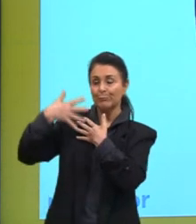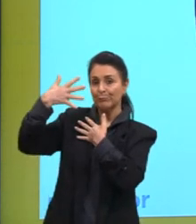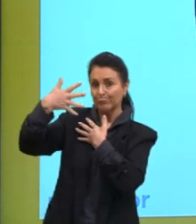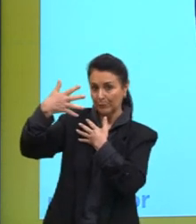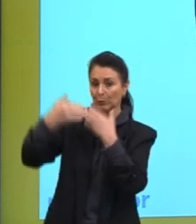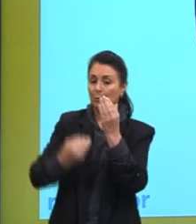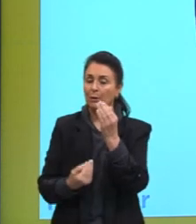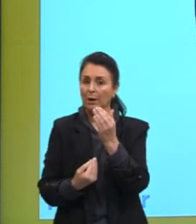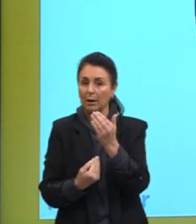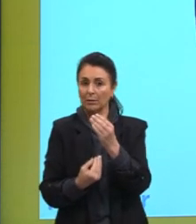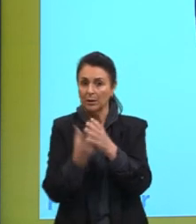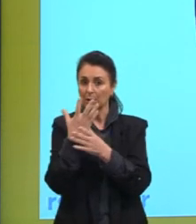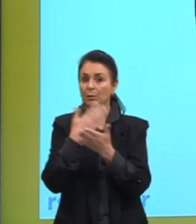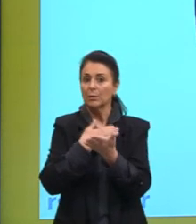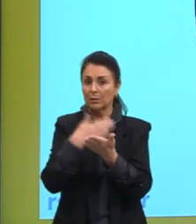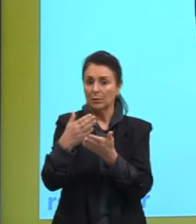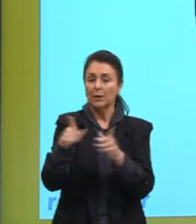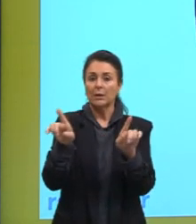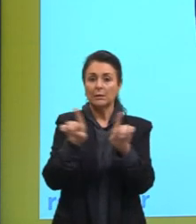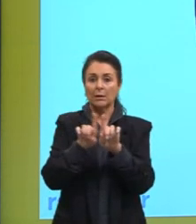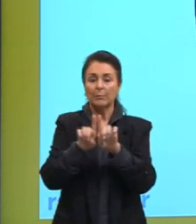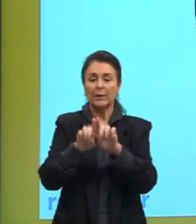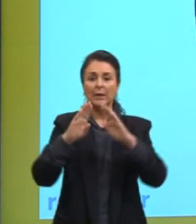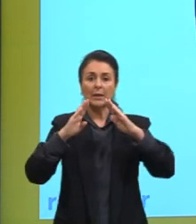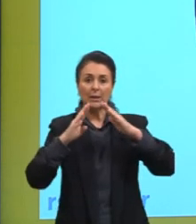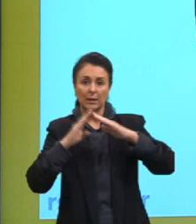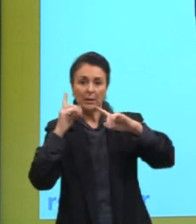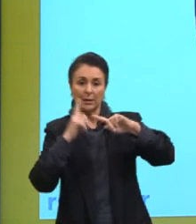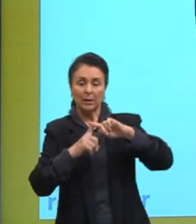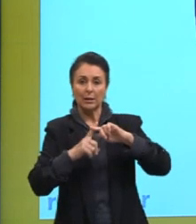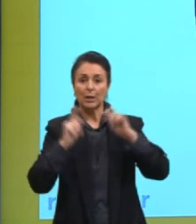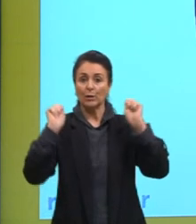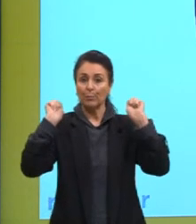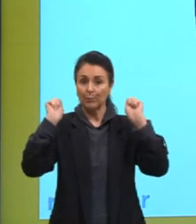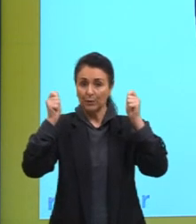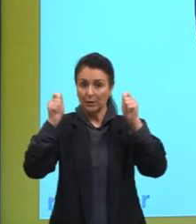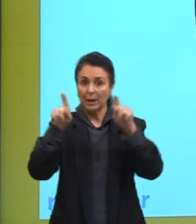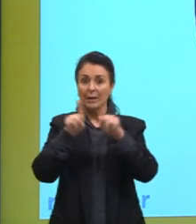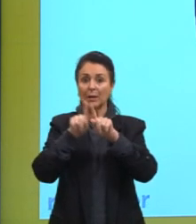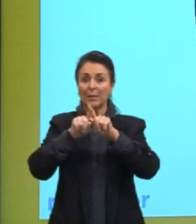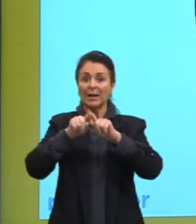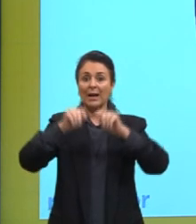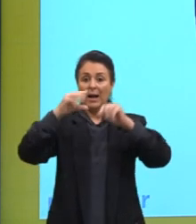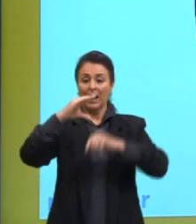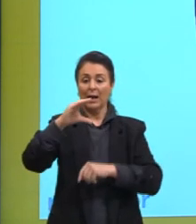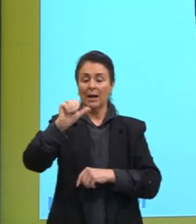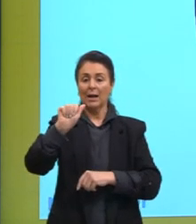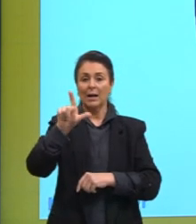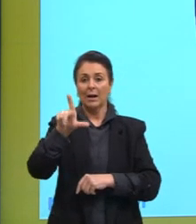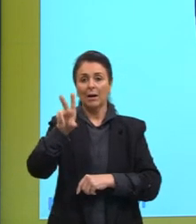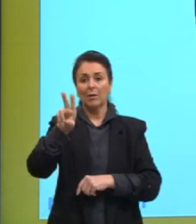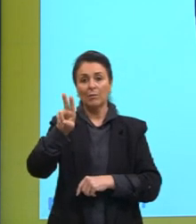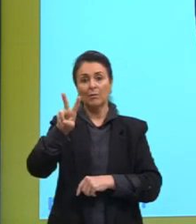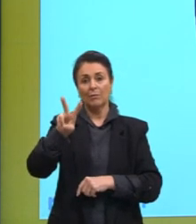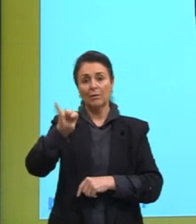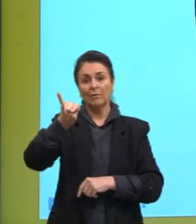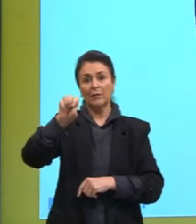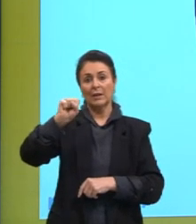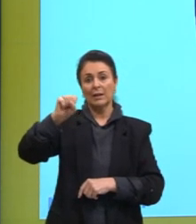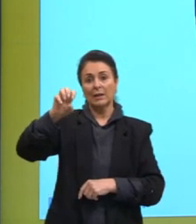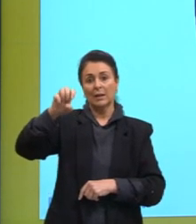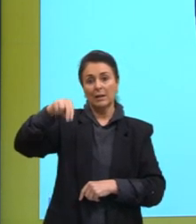E uma outra igreja protestante importante da gente comentar é a Calvinista, que teria sido, então, criada por João